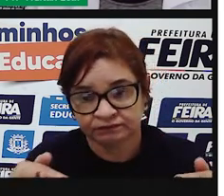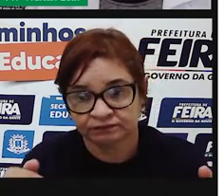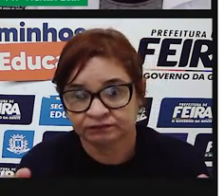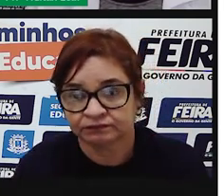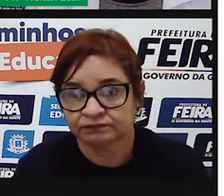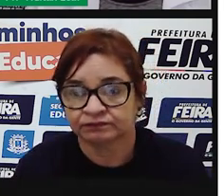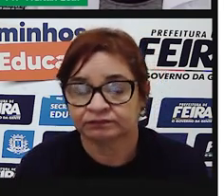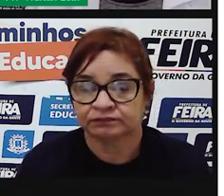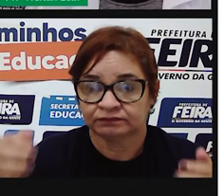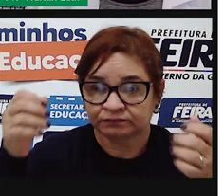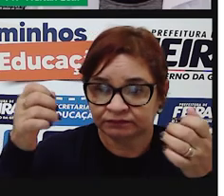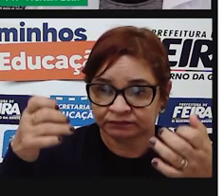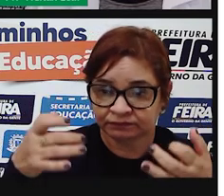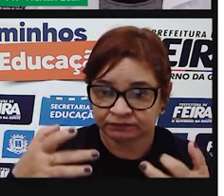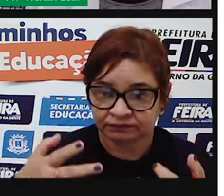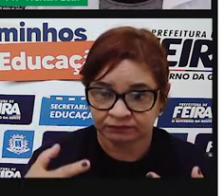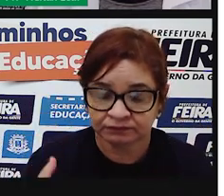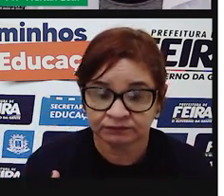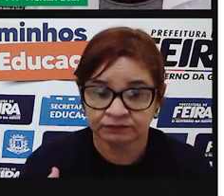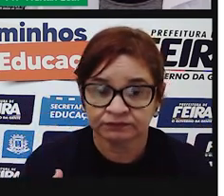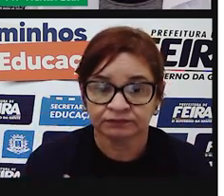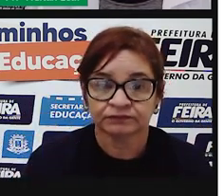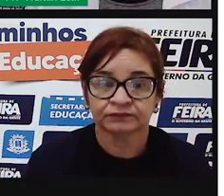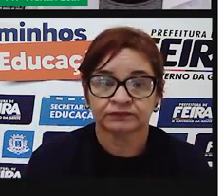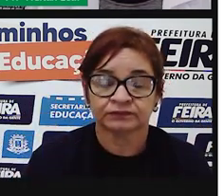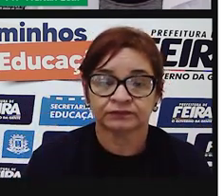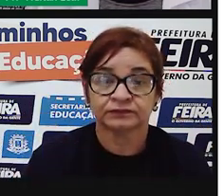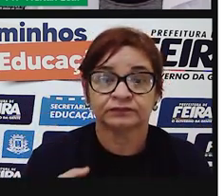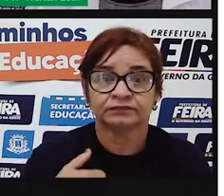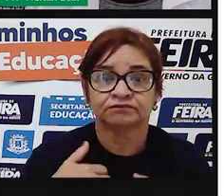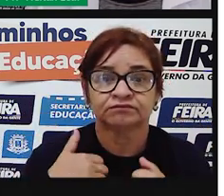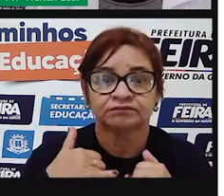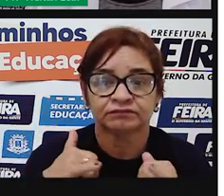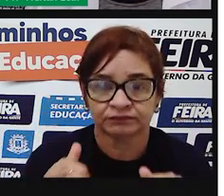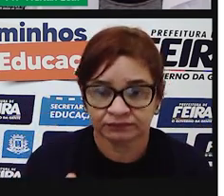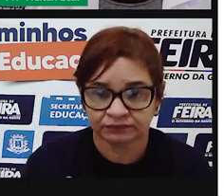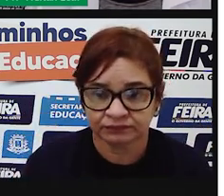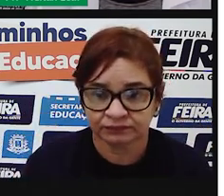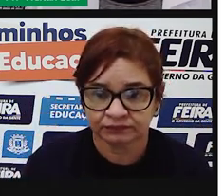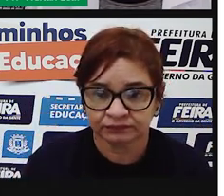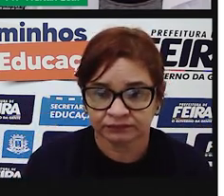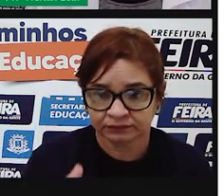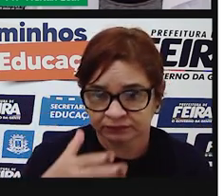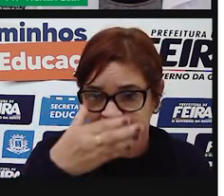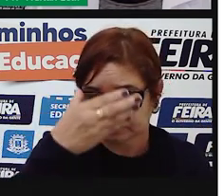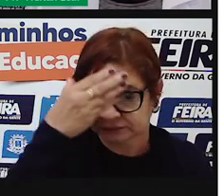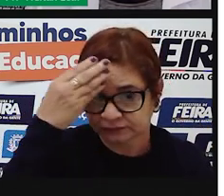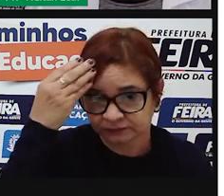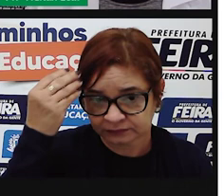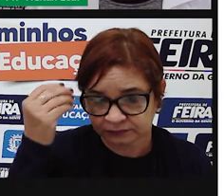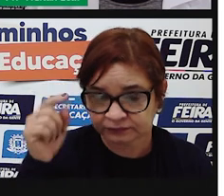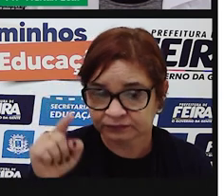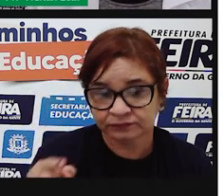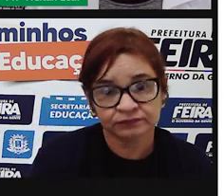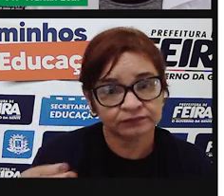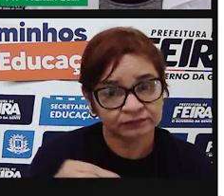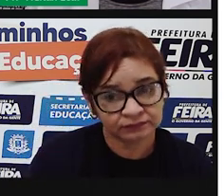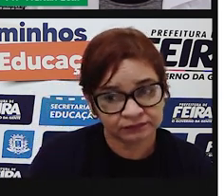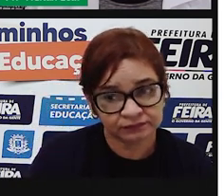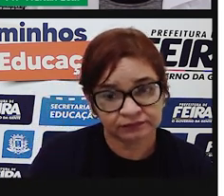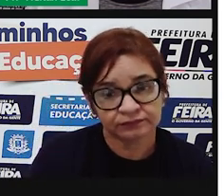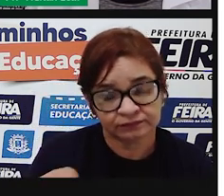explicação, um esclarecimento. Não esqueci de trazer o que você pediu,